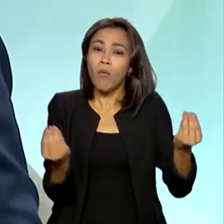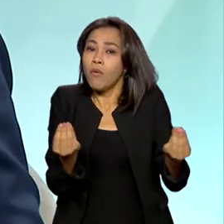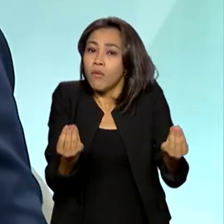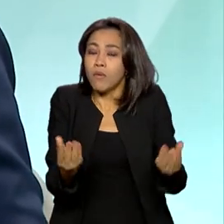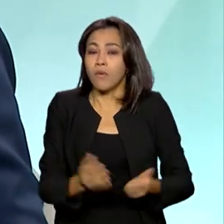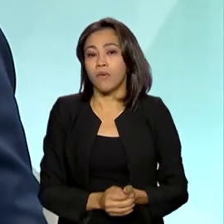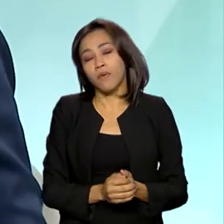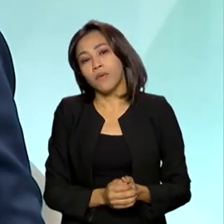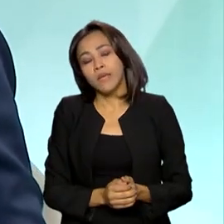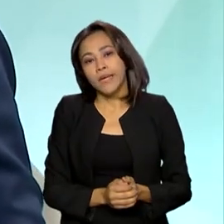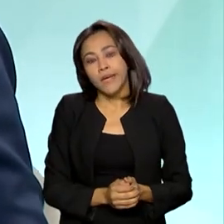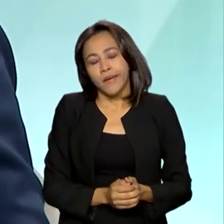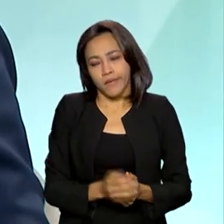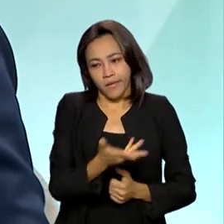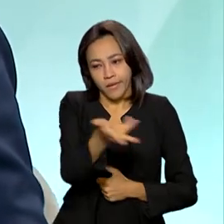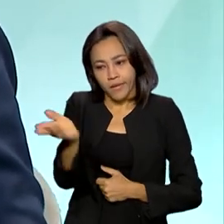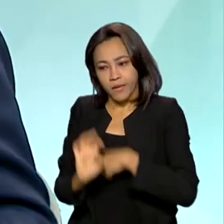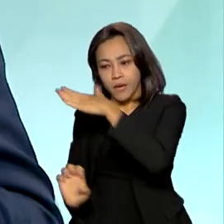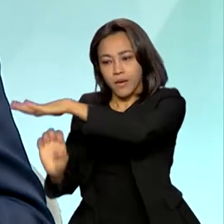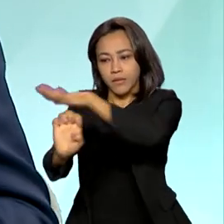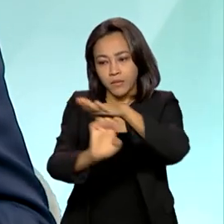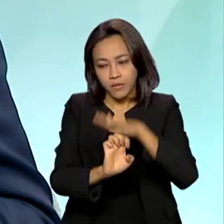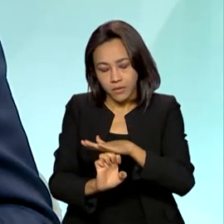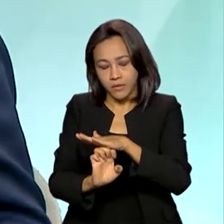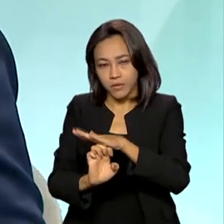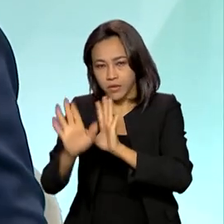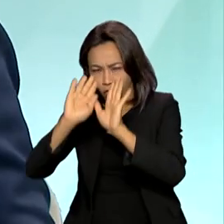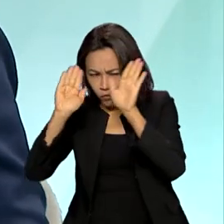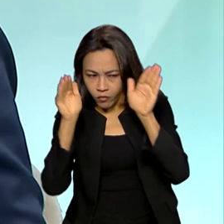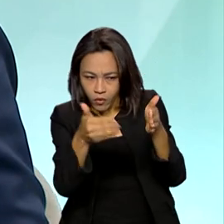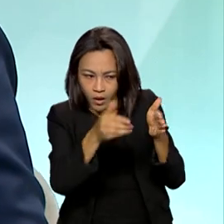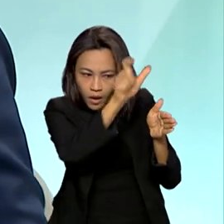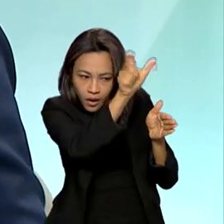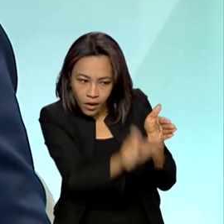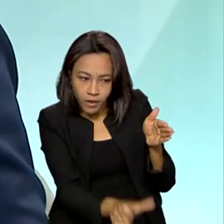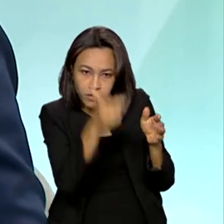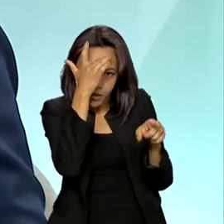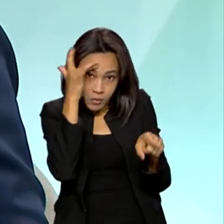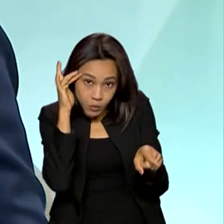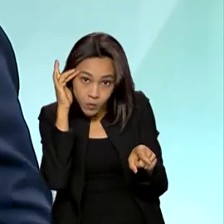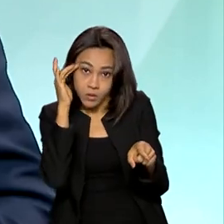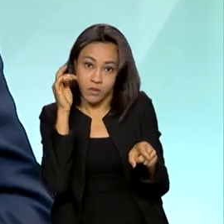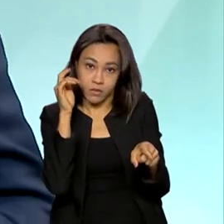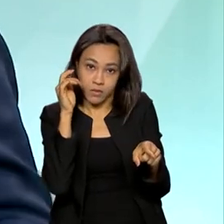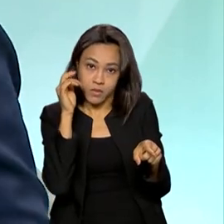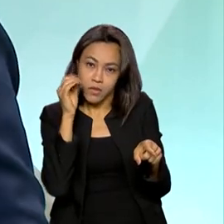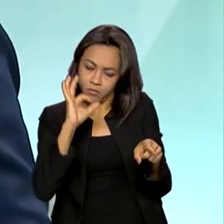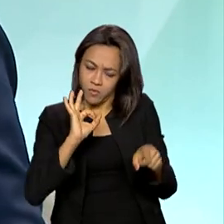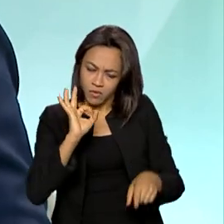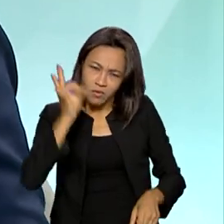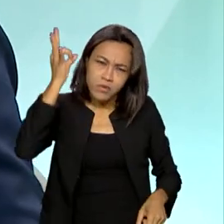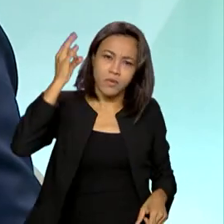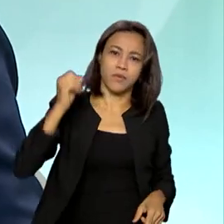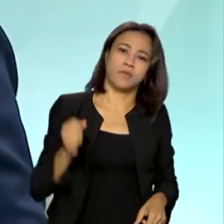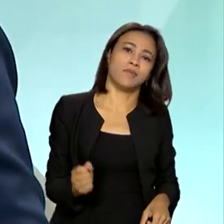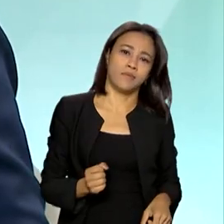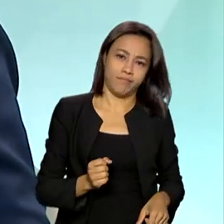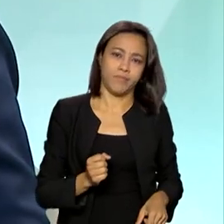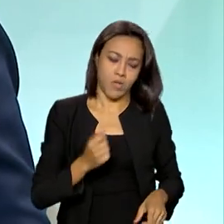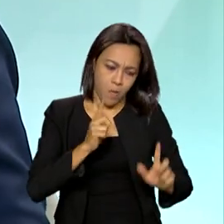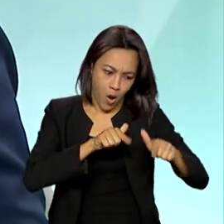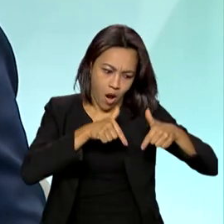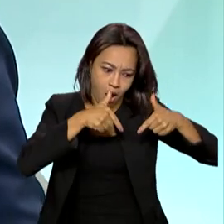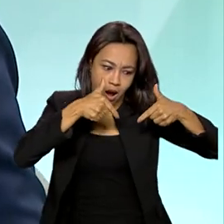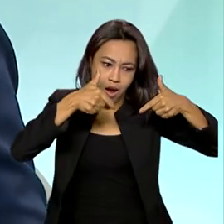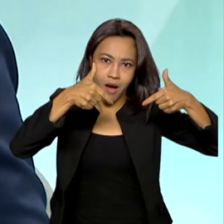partir do momento em que os empresários focarem na pessoa, no cidadão, com certeza a produtividade vai